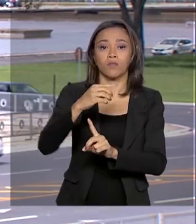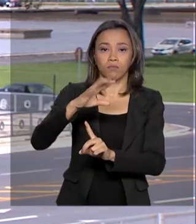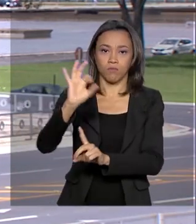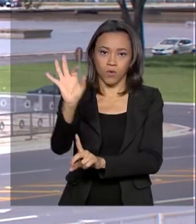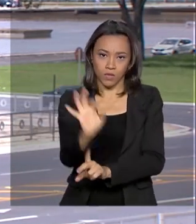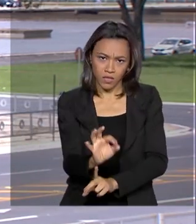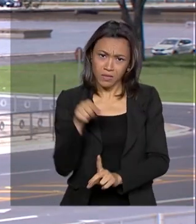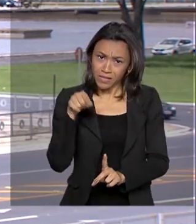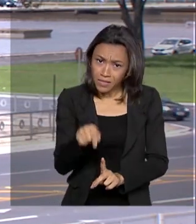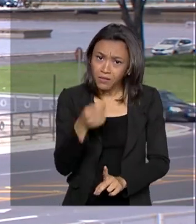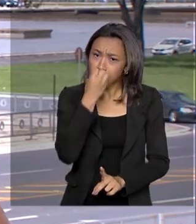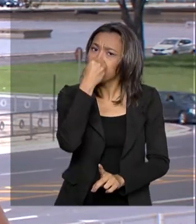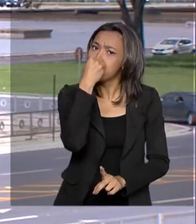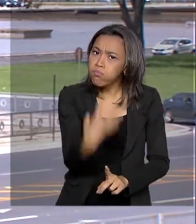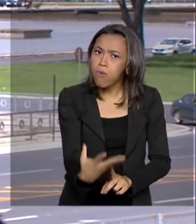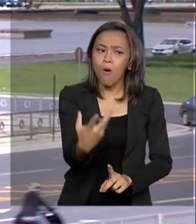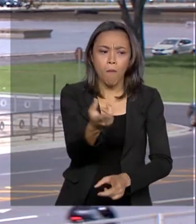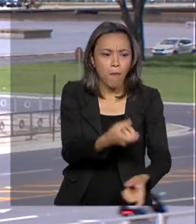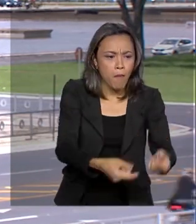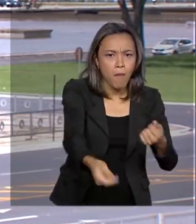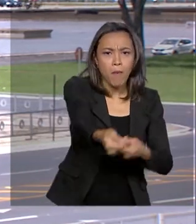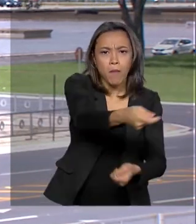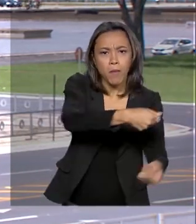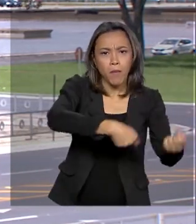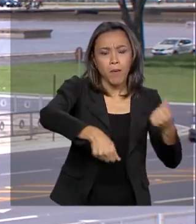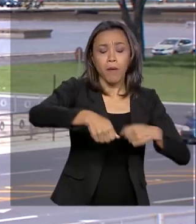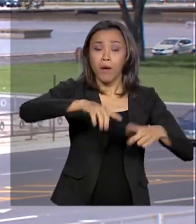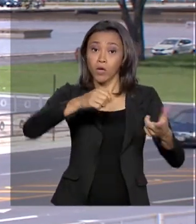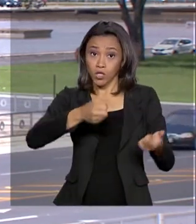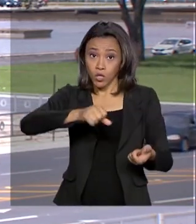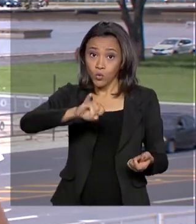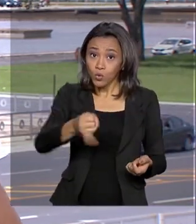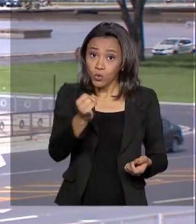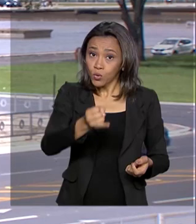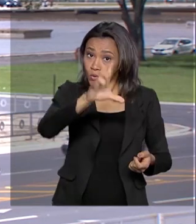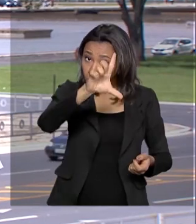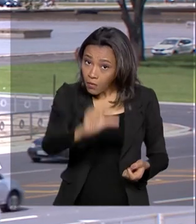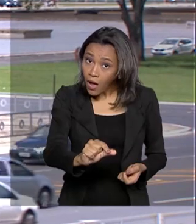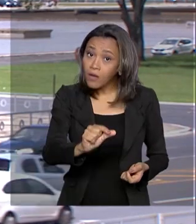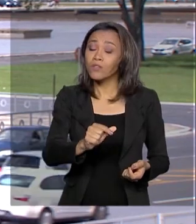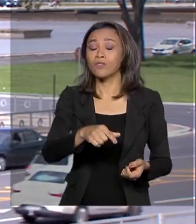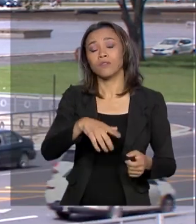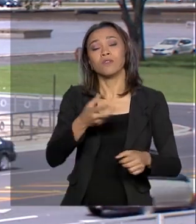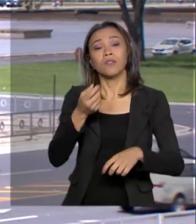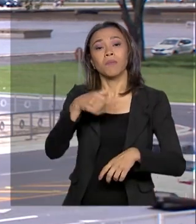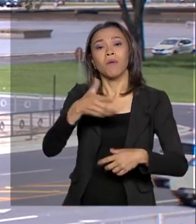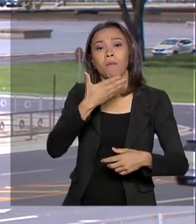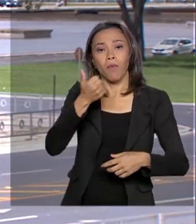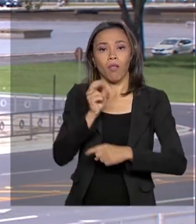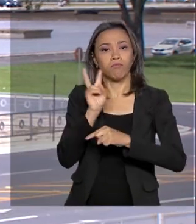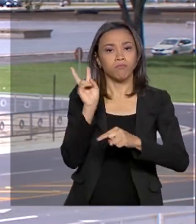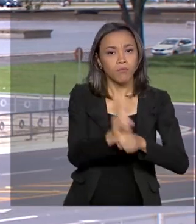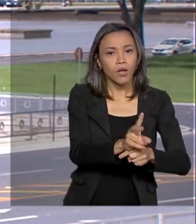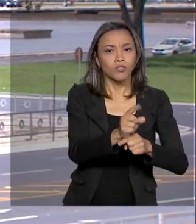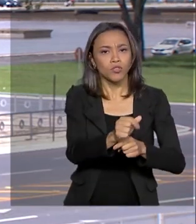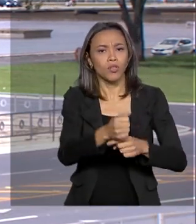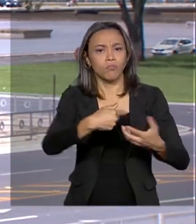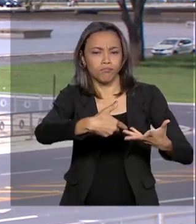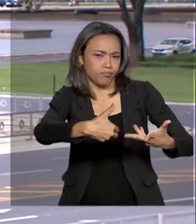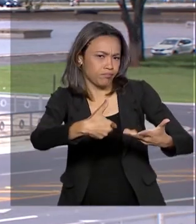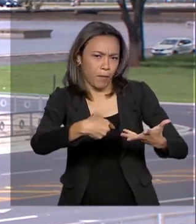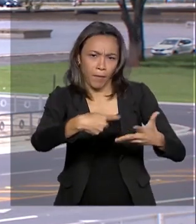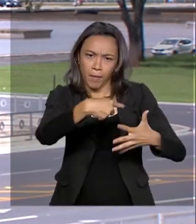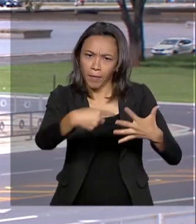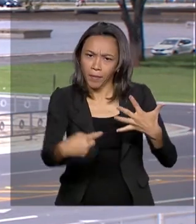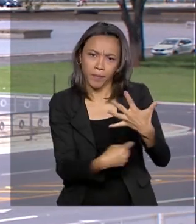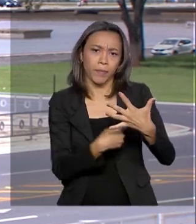favorece o mercado porque os juros baixos barateiam o crédito e incentivam também a produção e o consumo. No Twitter,